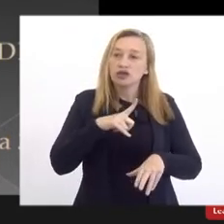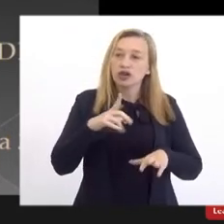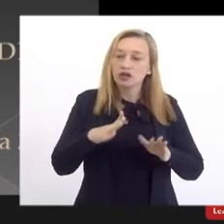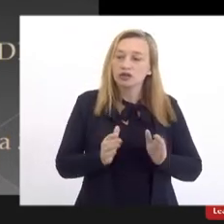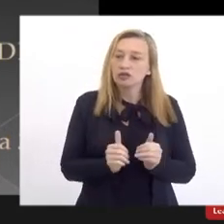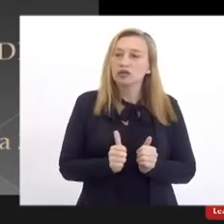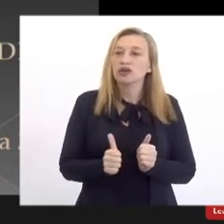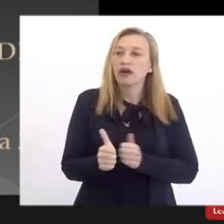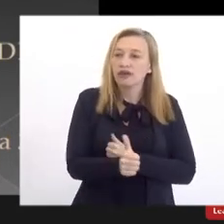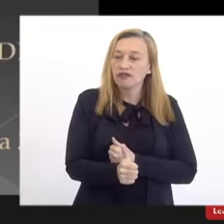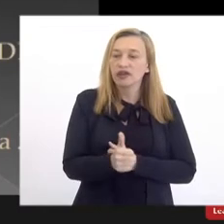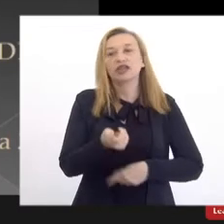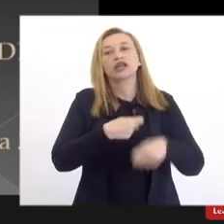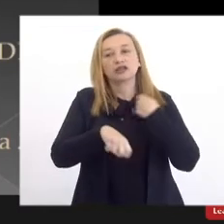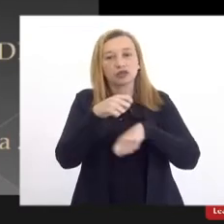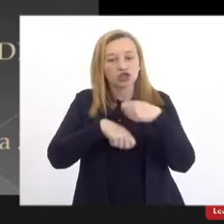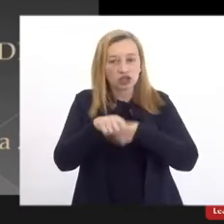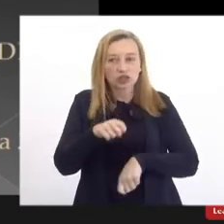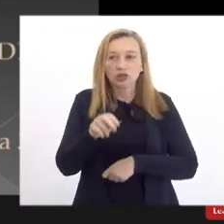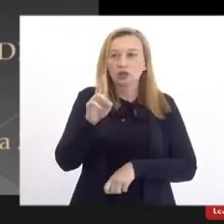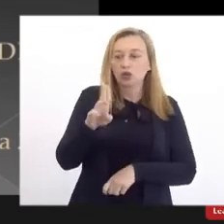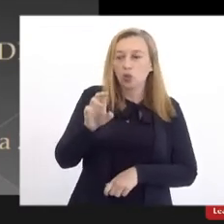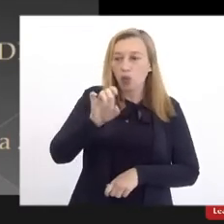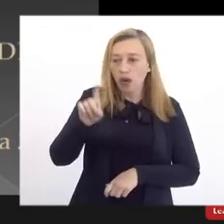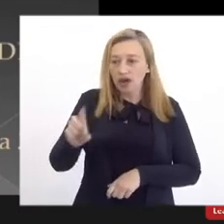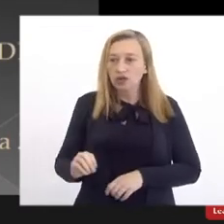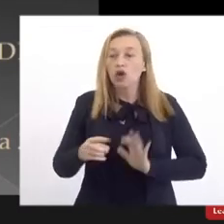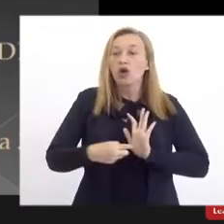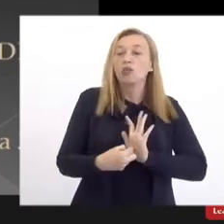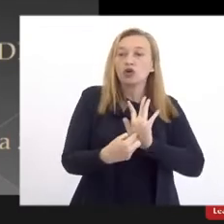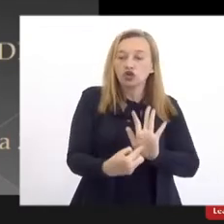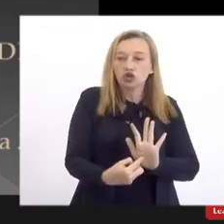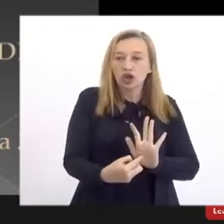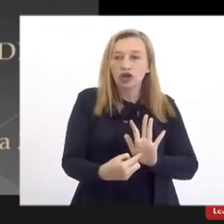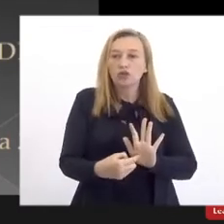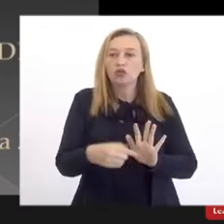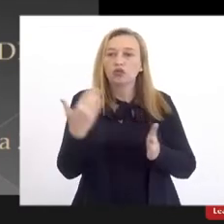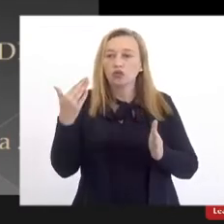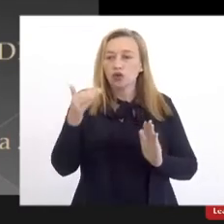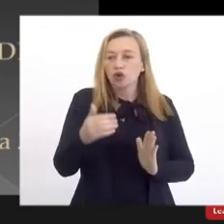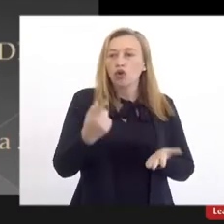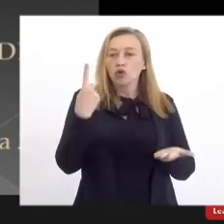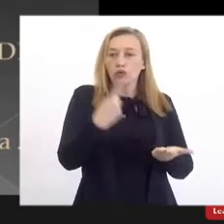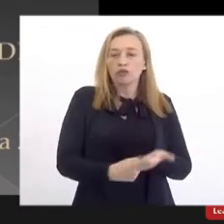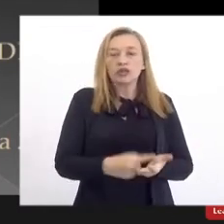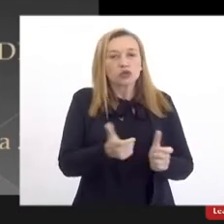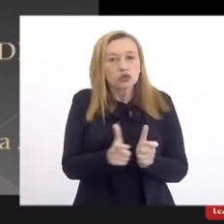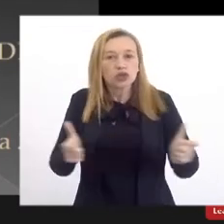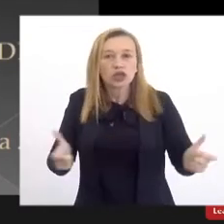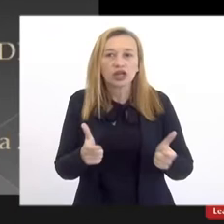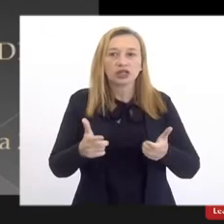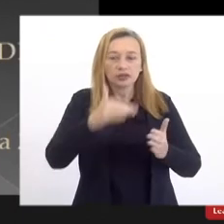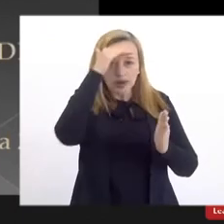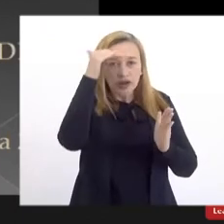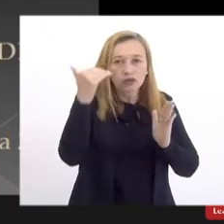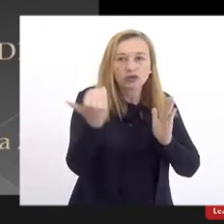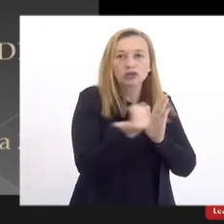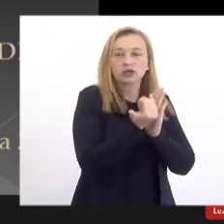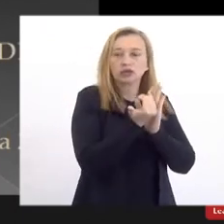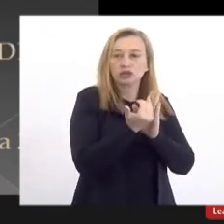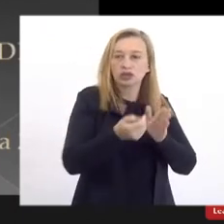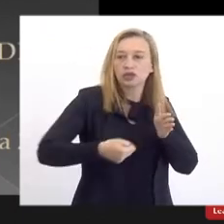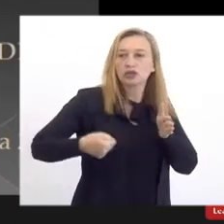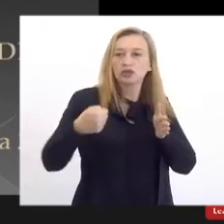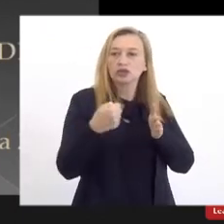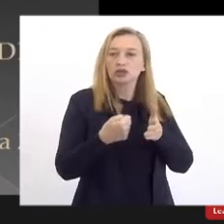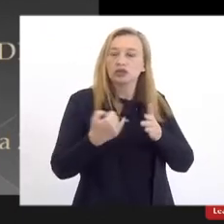à frente da administração da UESO demonstraram um compromisso enorme para cumprimento da missão